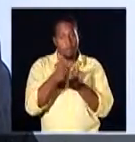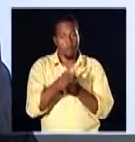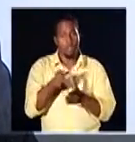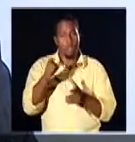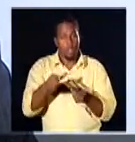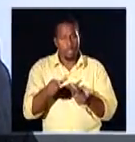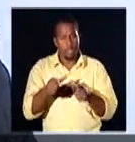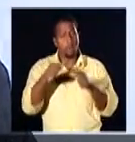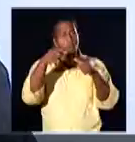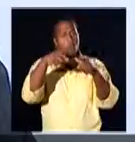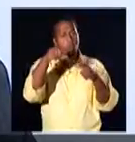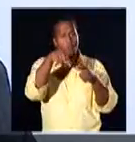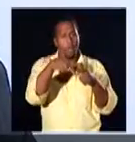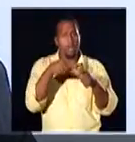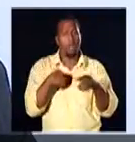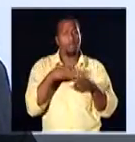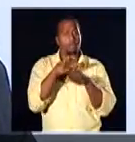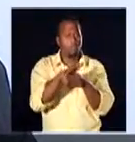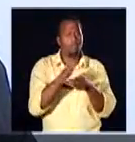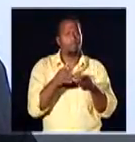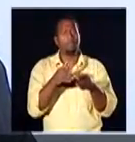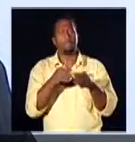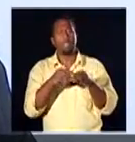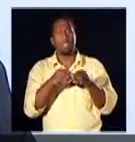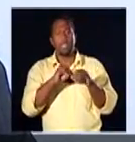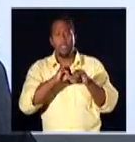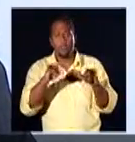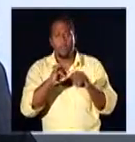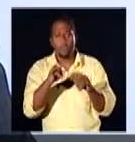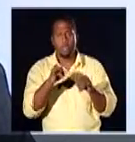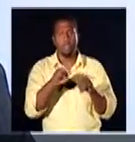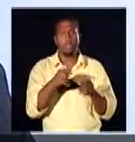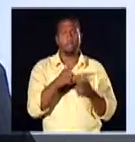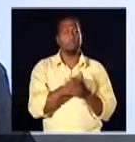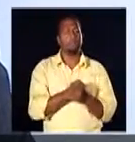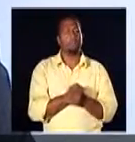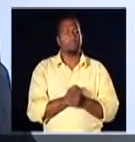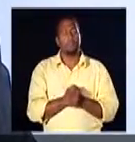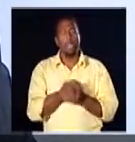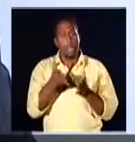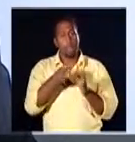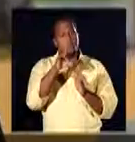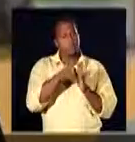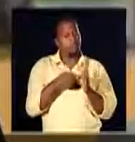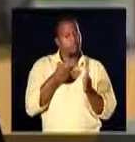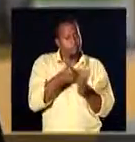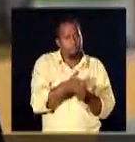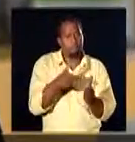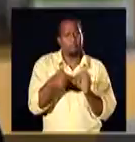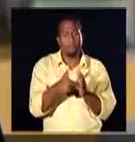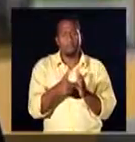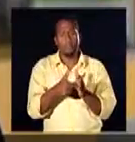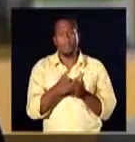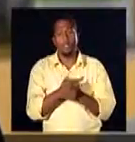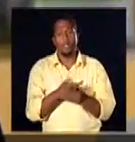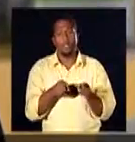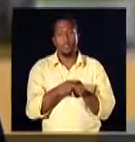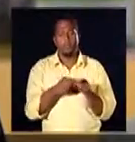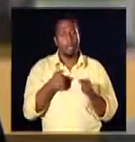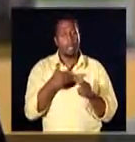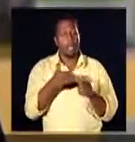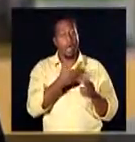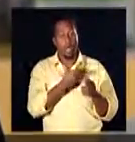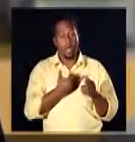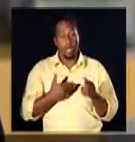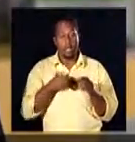órgão e presta suas reclamações, denuncia, de forma com que ele possa ter seus direitos realmente efetivados. Com a reforma na lei da ação civil